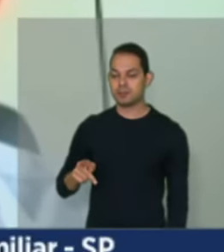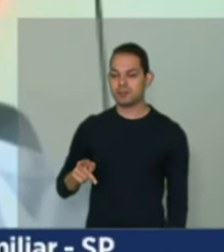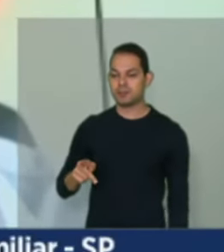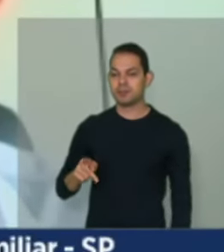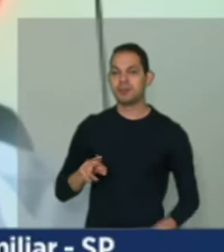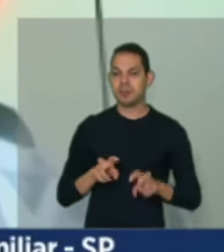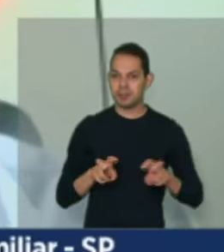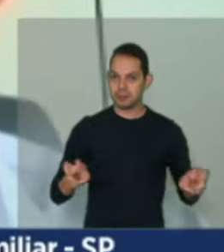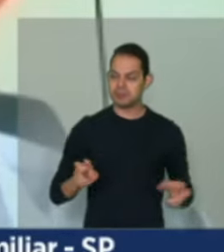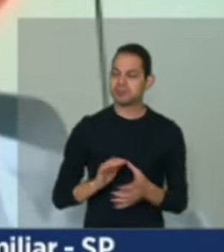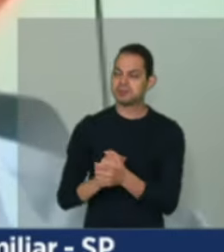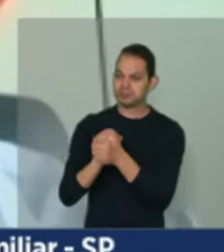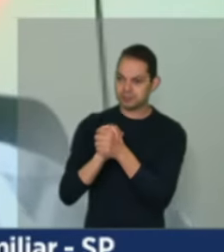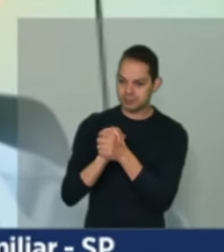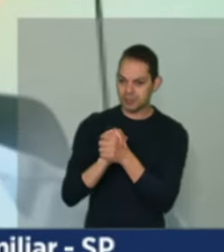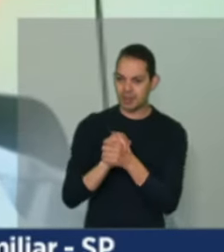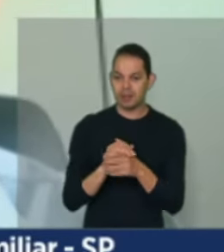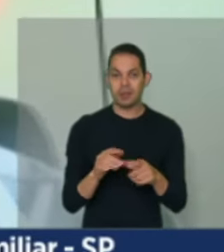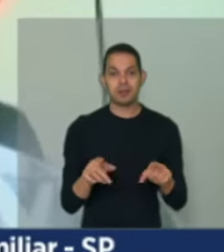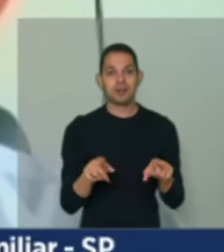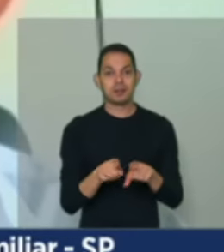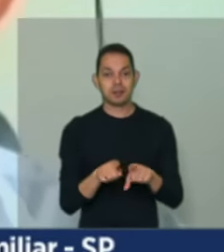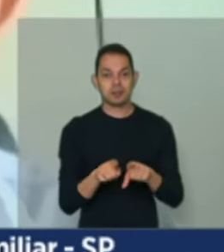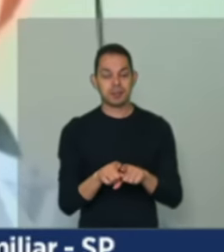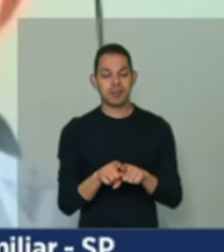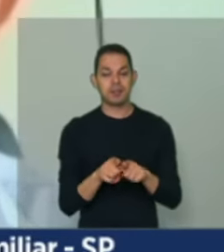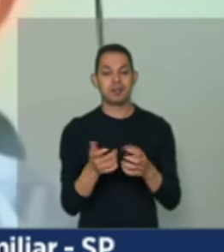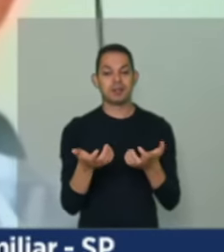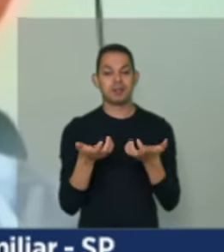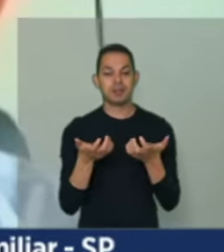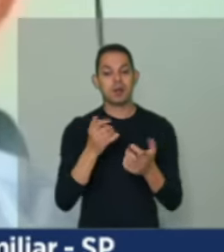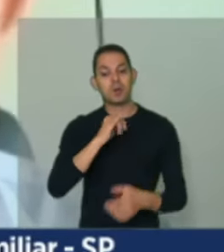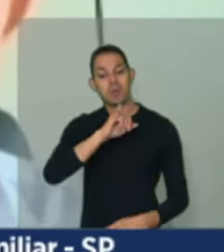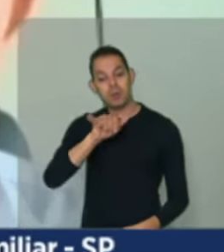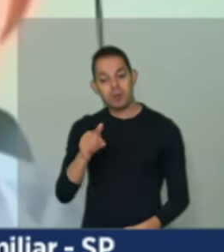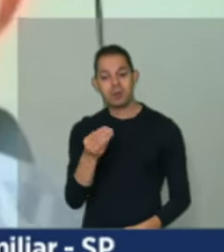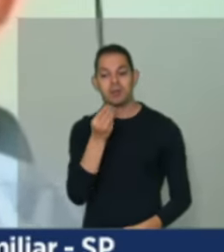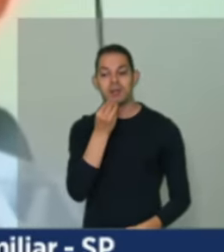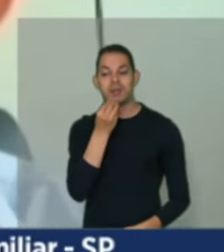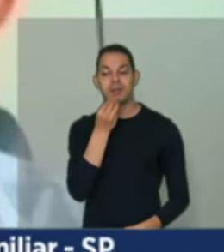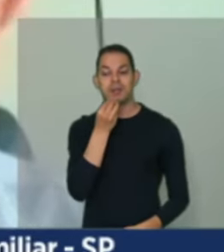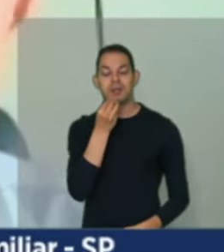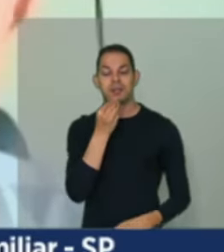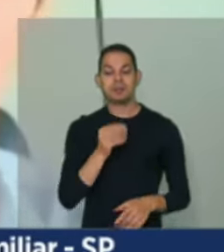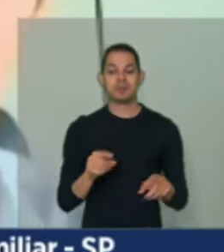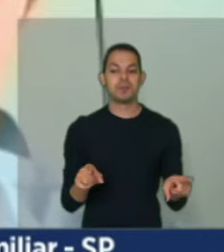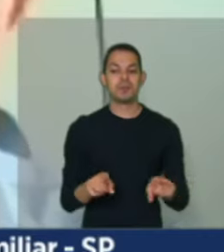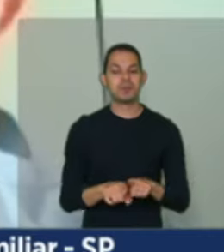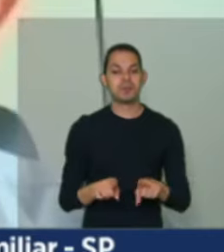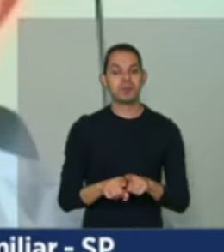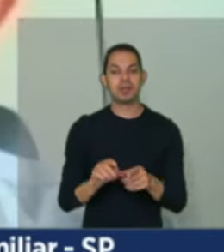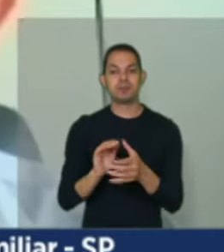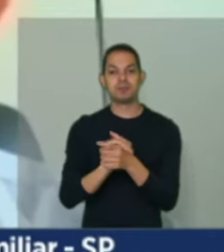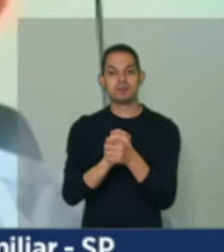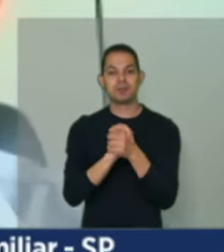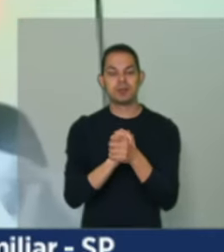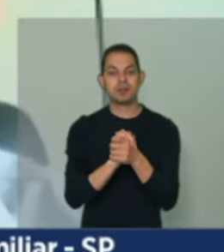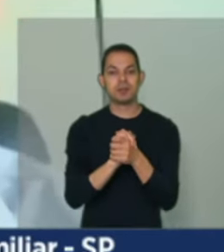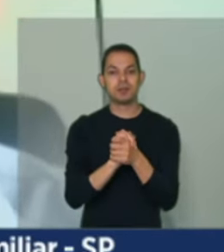mesa. Eu quero aproveitar também, saudar aí os